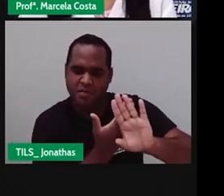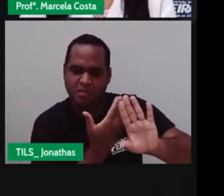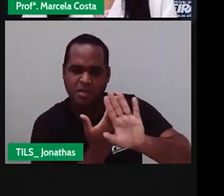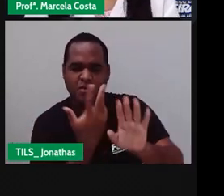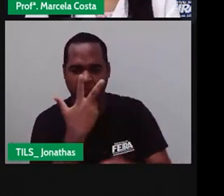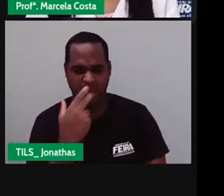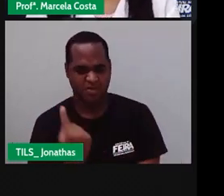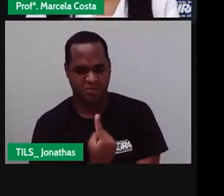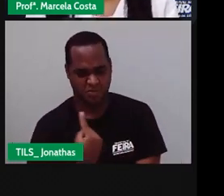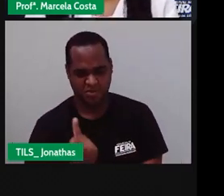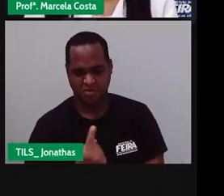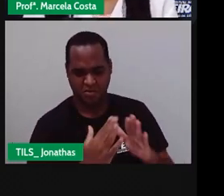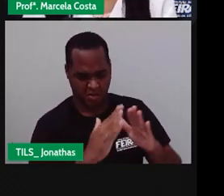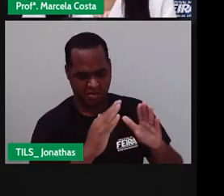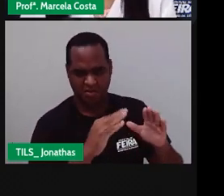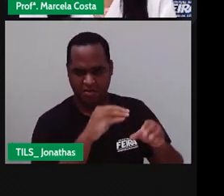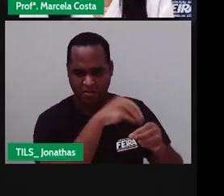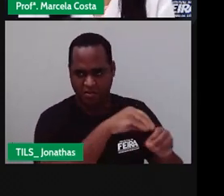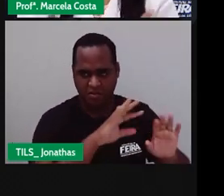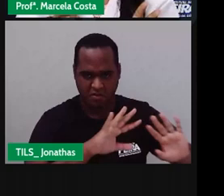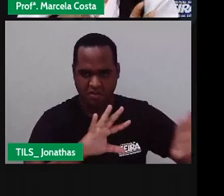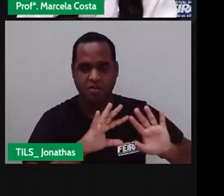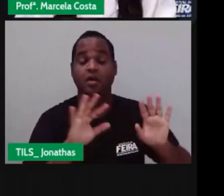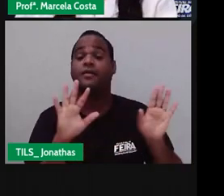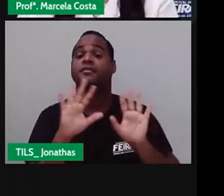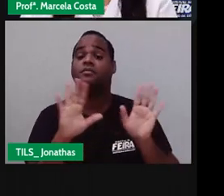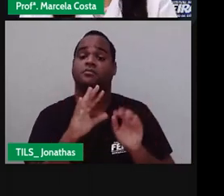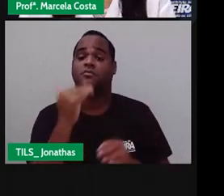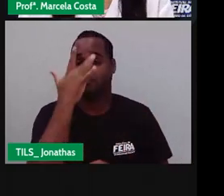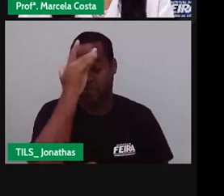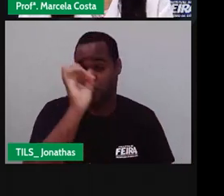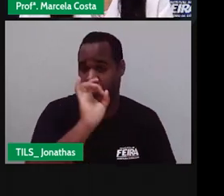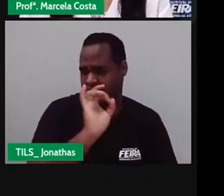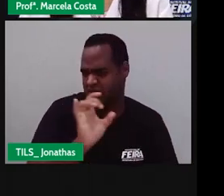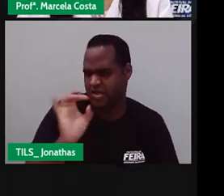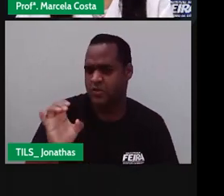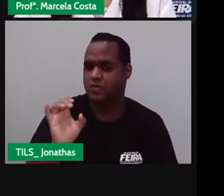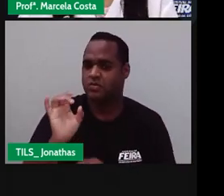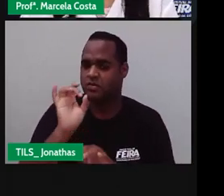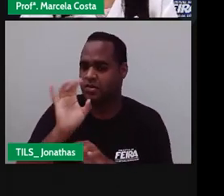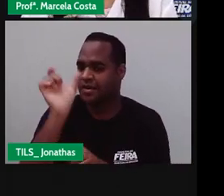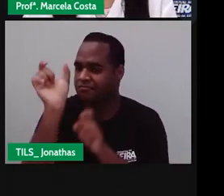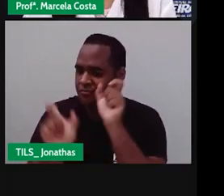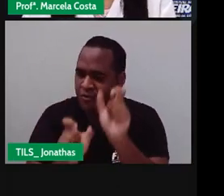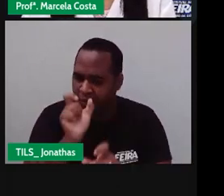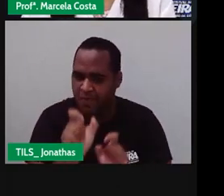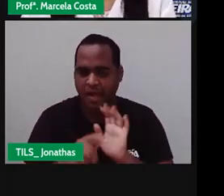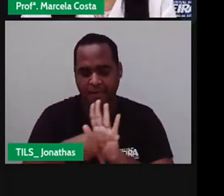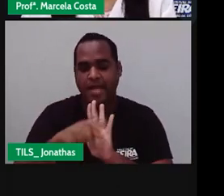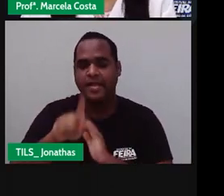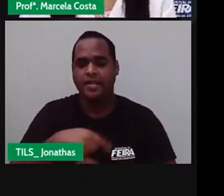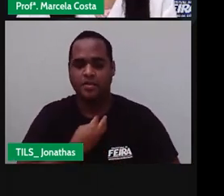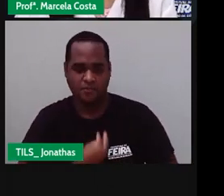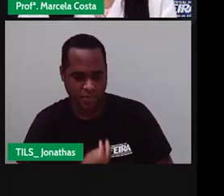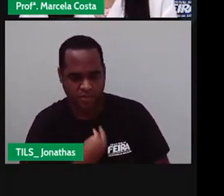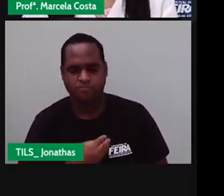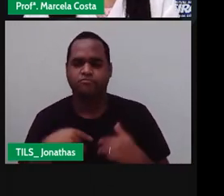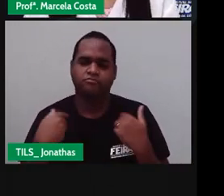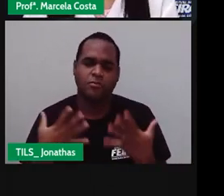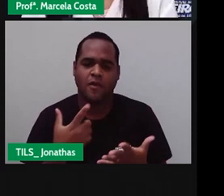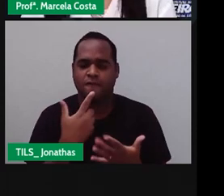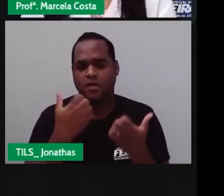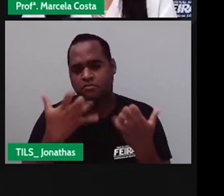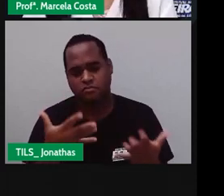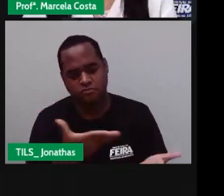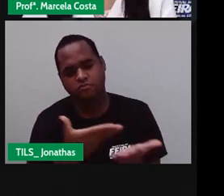Isolado Separado Do outro Não Significa Que cada um Com sua característica Com sua particularidade Vale